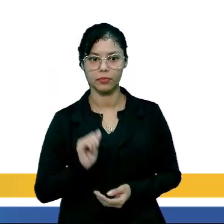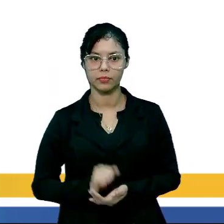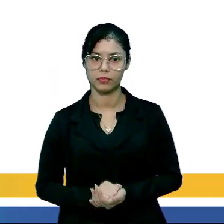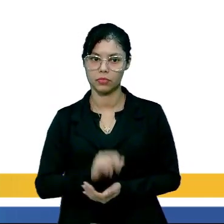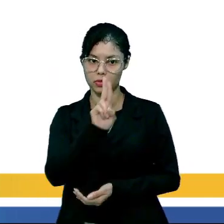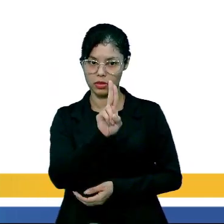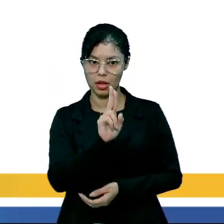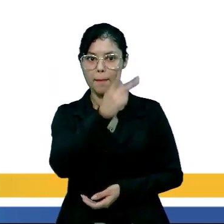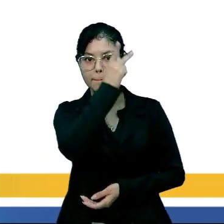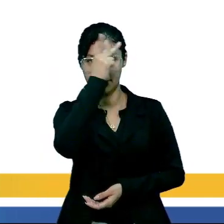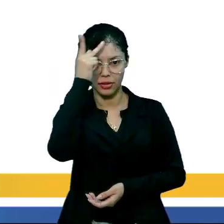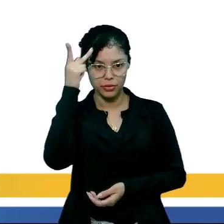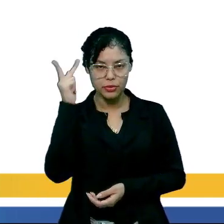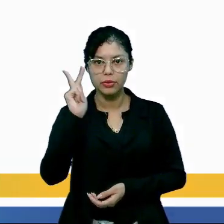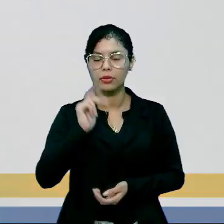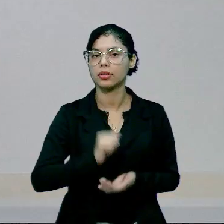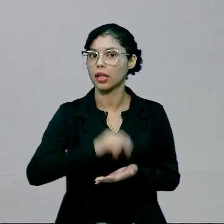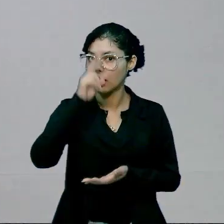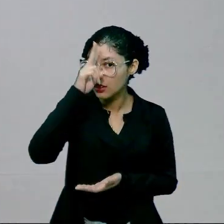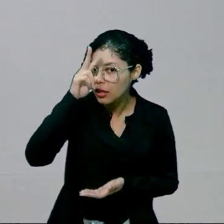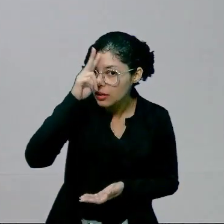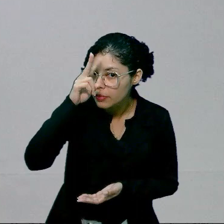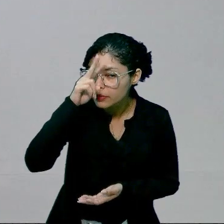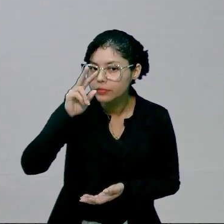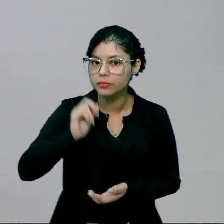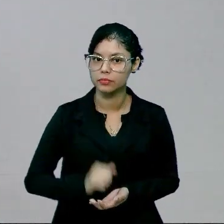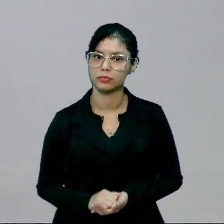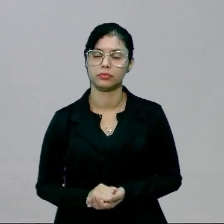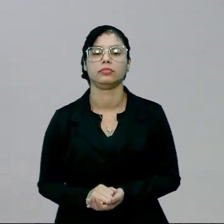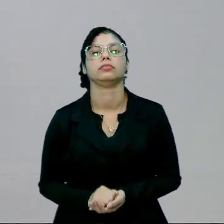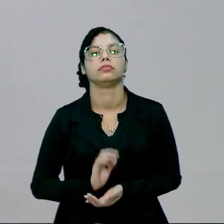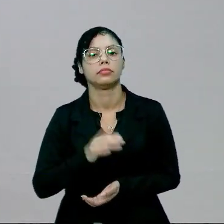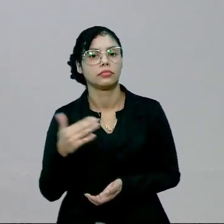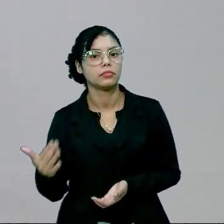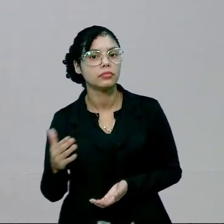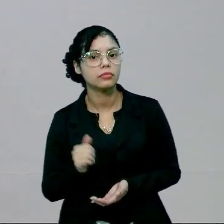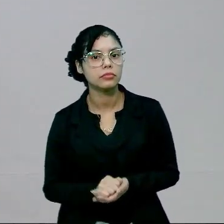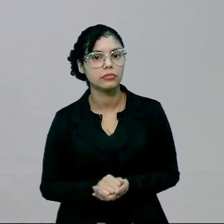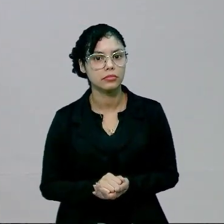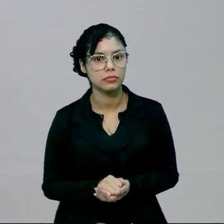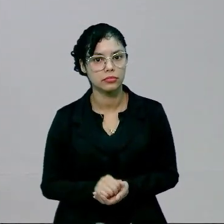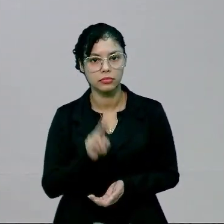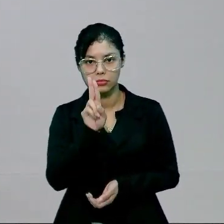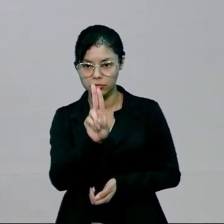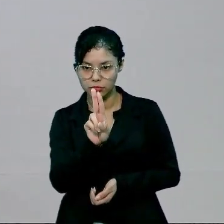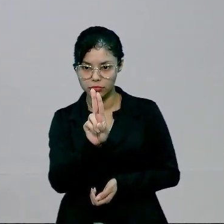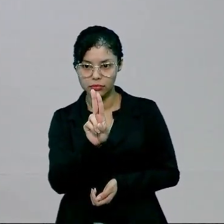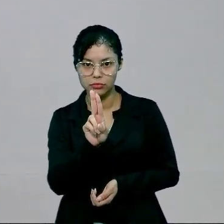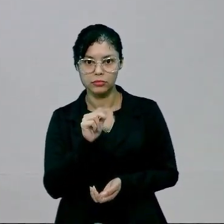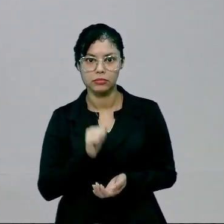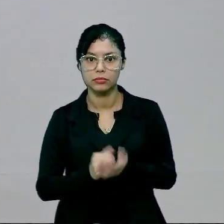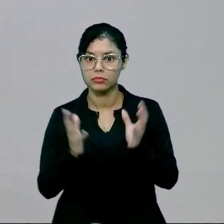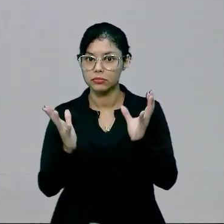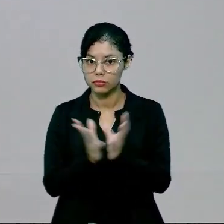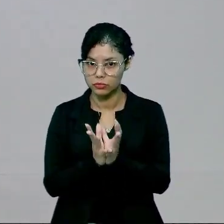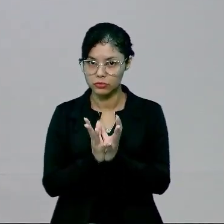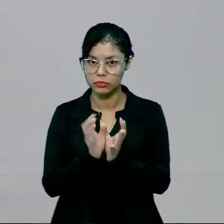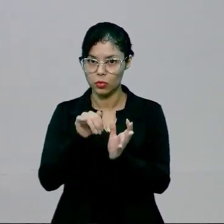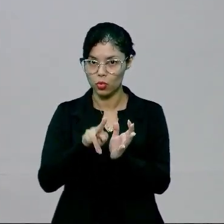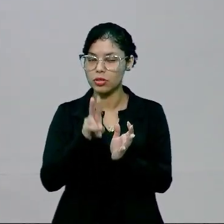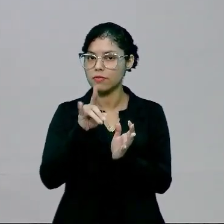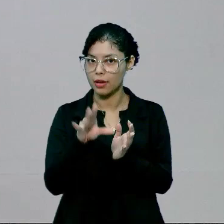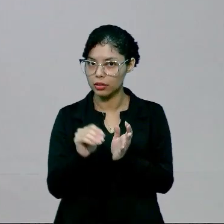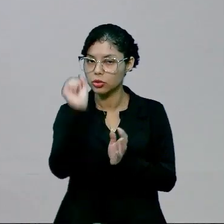O U. Lembrando, pessoal, quando vem a letra U, será o conjunto universo.